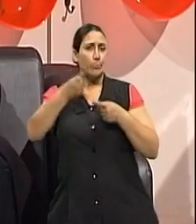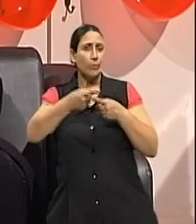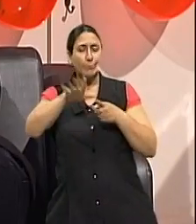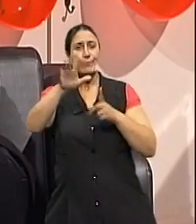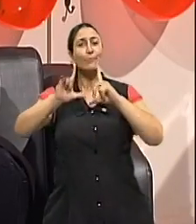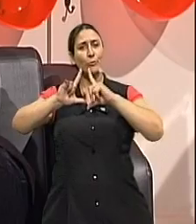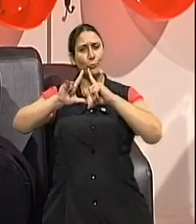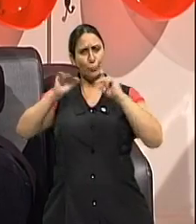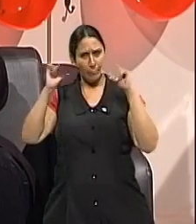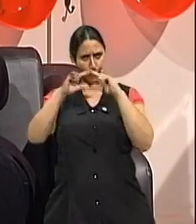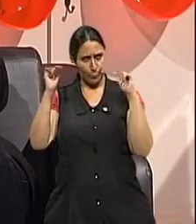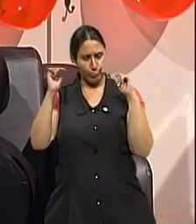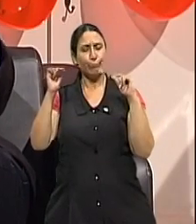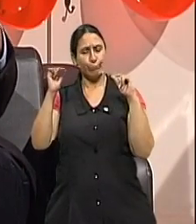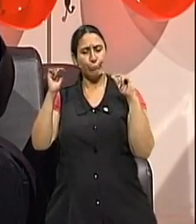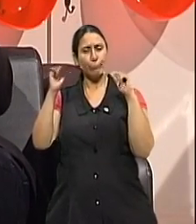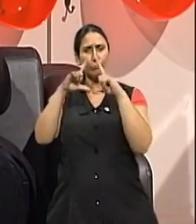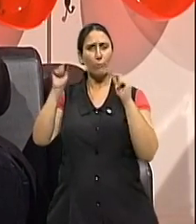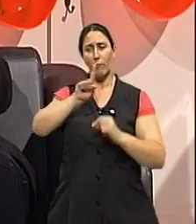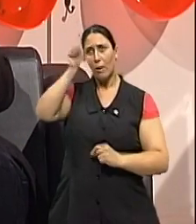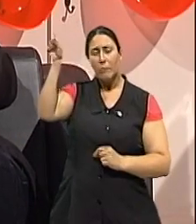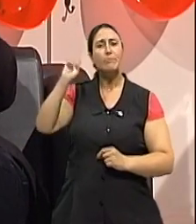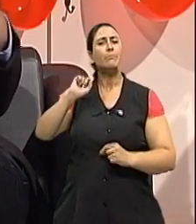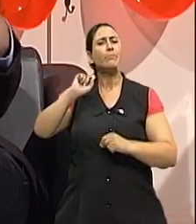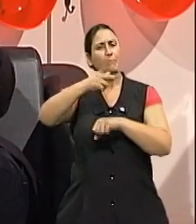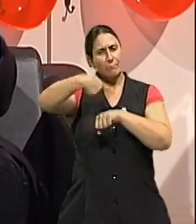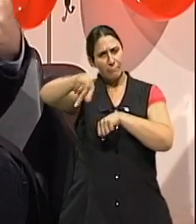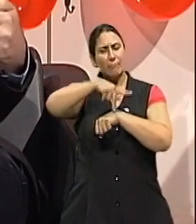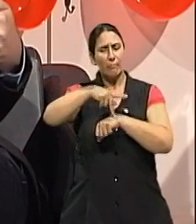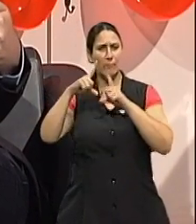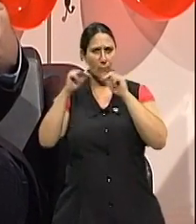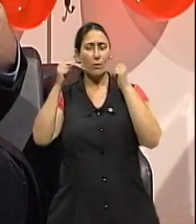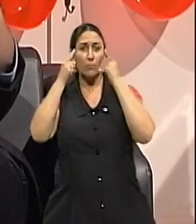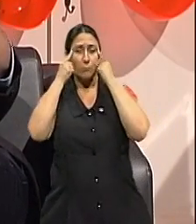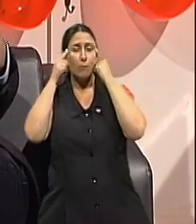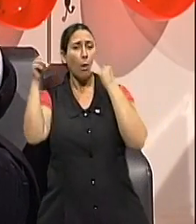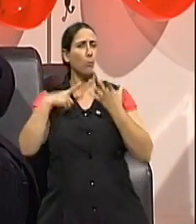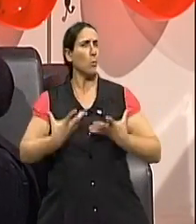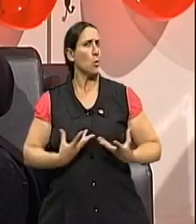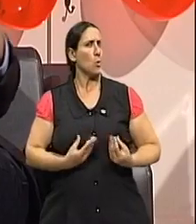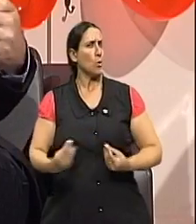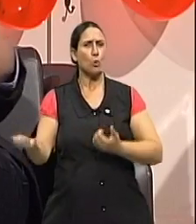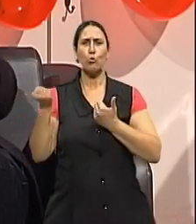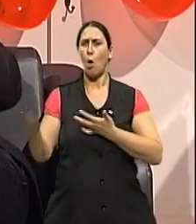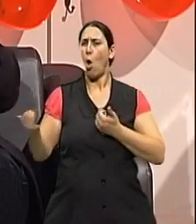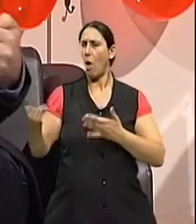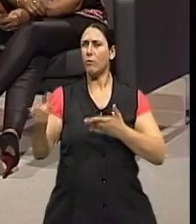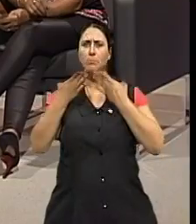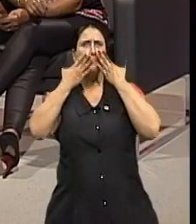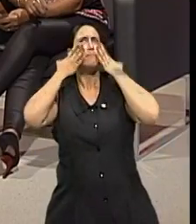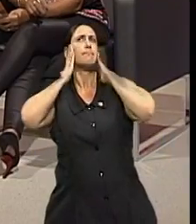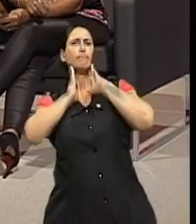Japão, ele é o país onde existe a maior longevidade, né? E junto com isso, vem os